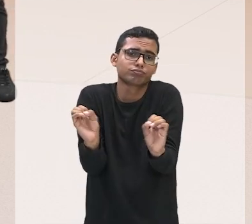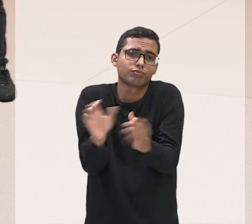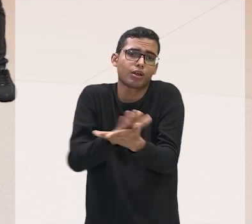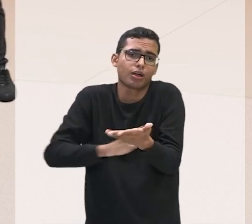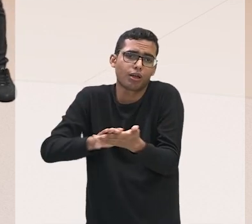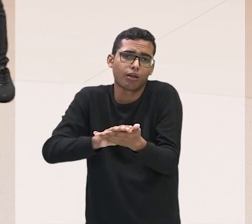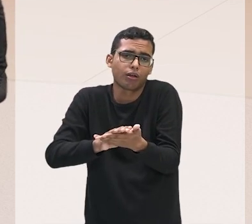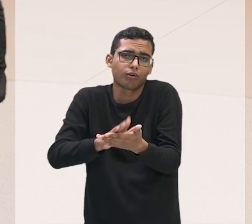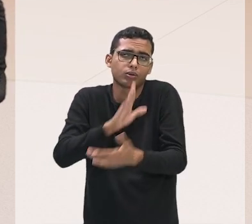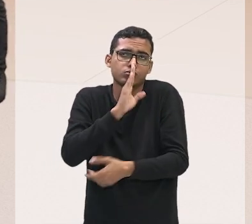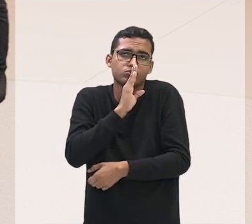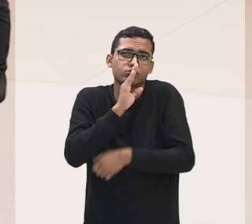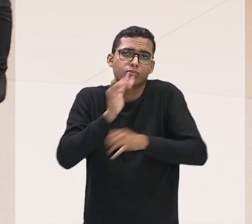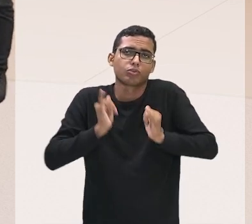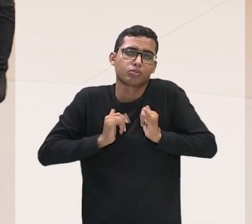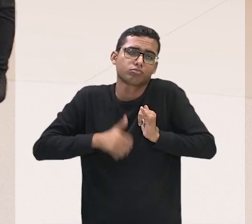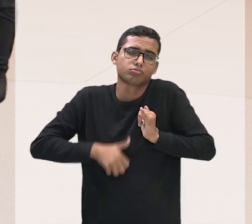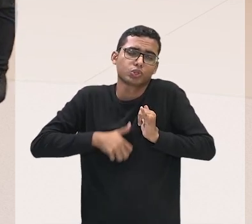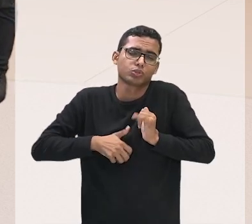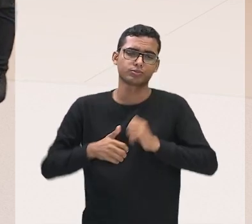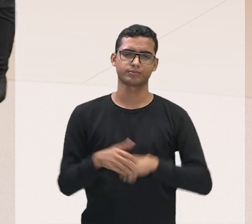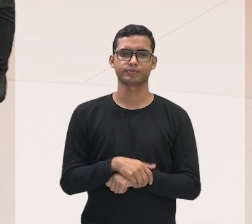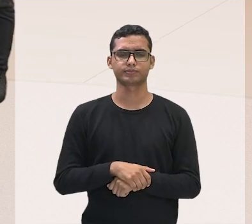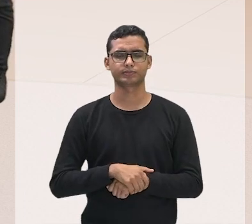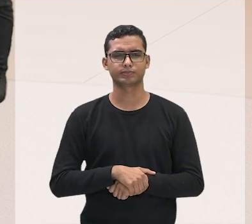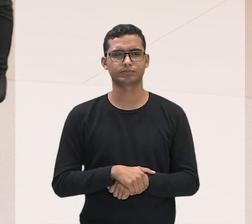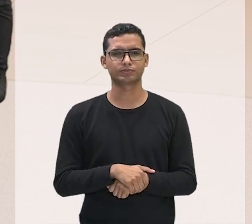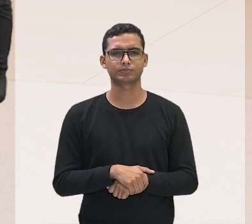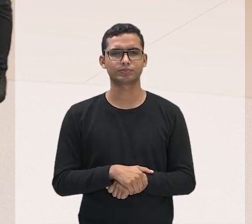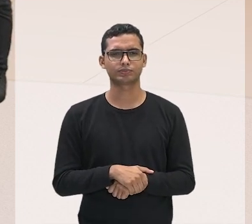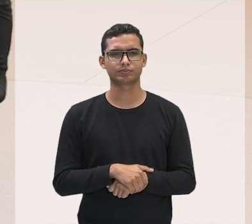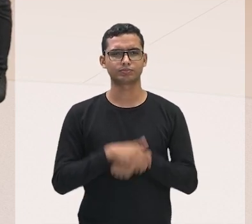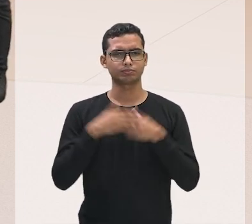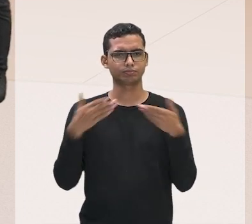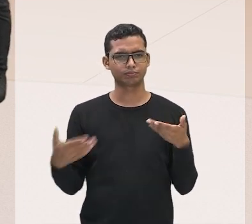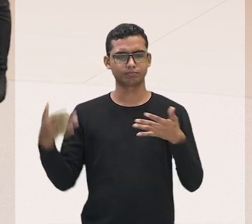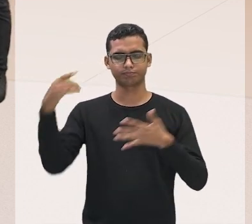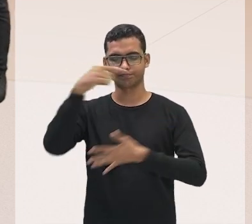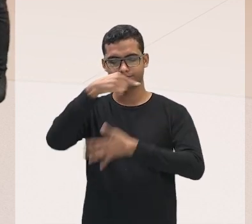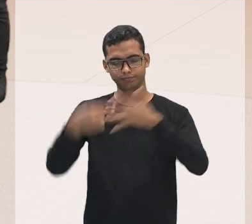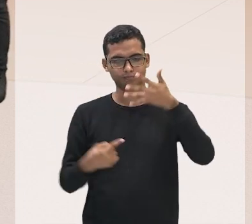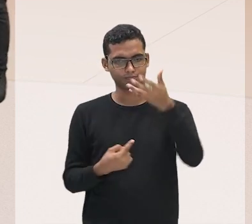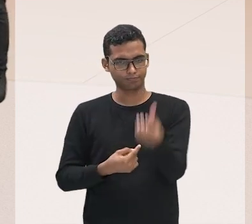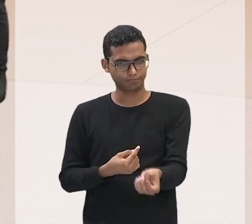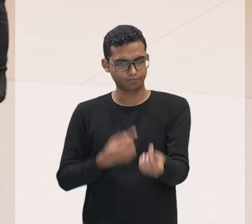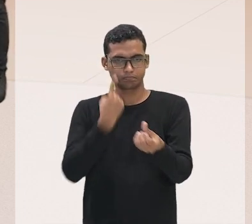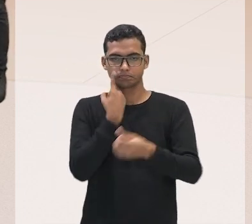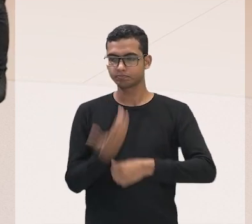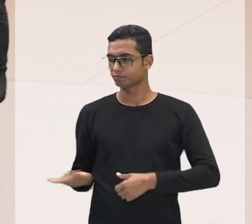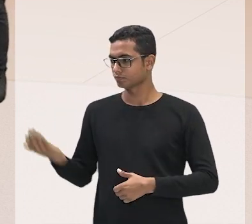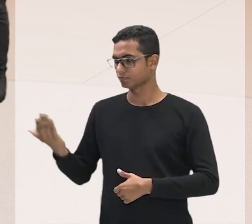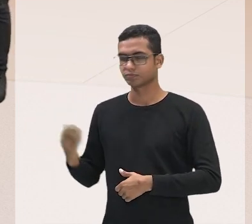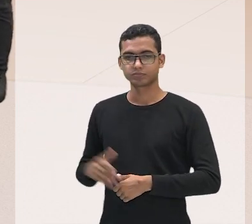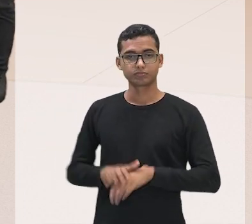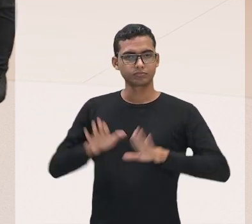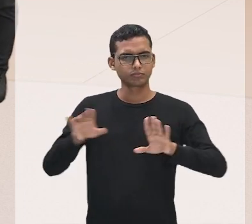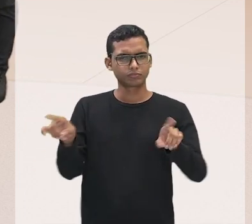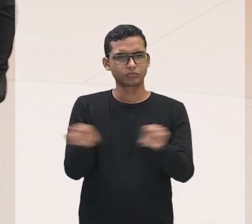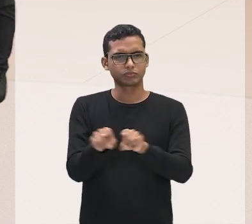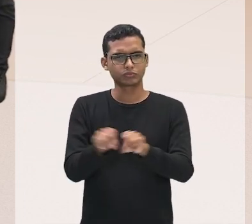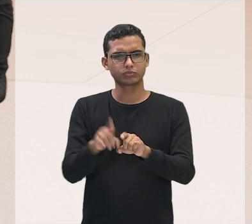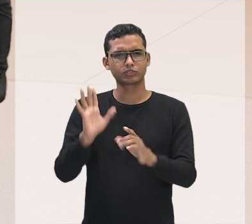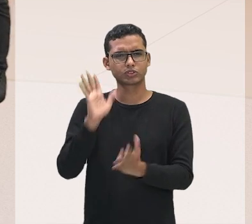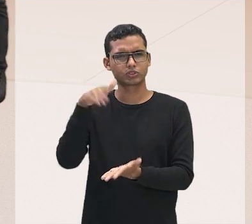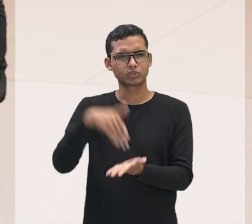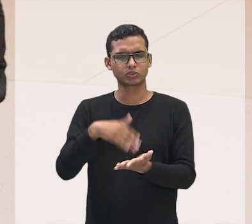Essas são as pessoas da categoria da população economicamente ativa mas existem as pessoas consideradas nesse último grupo